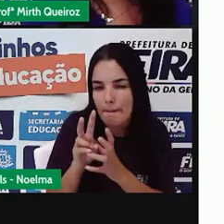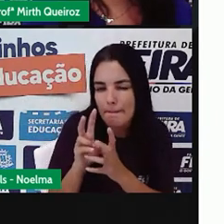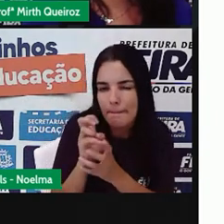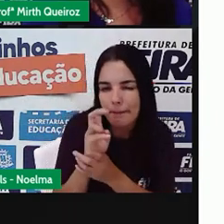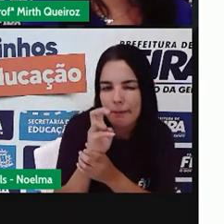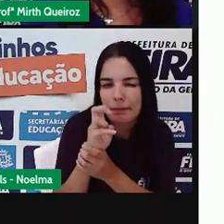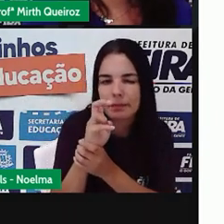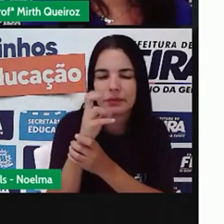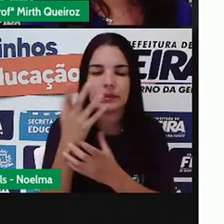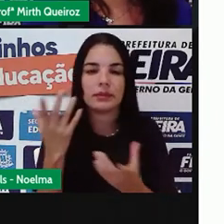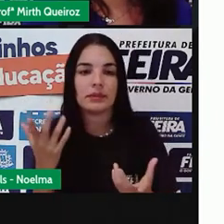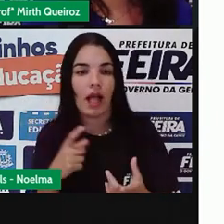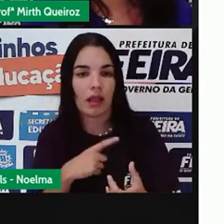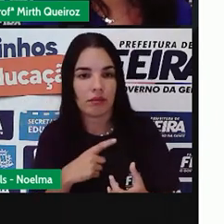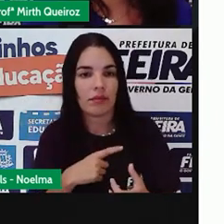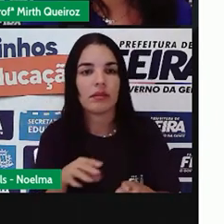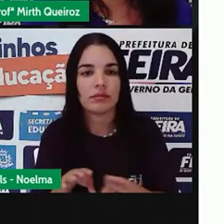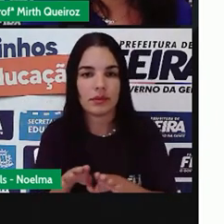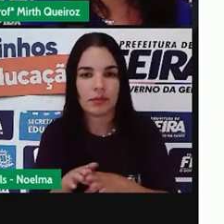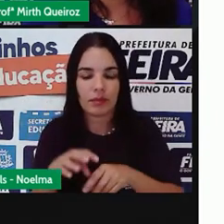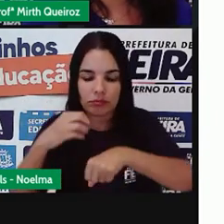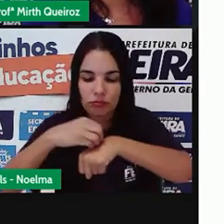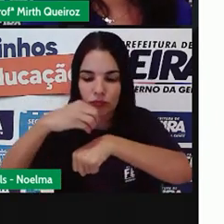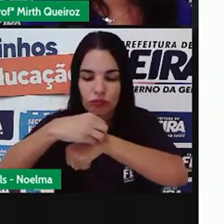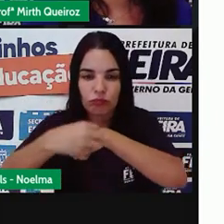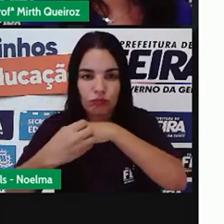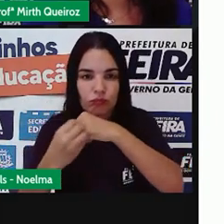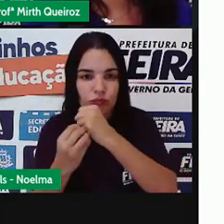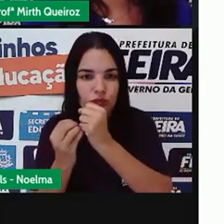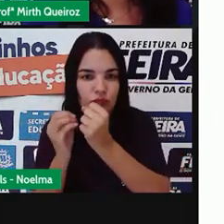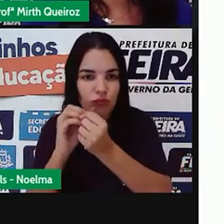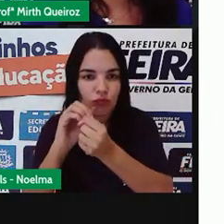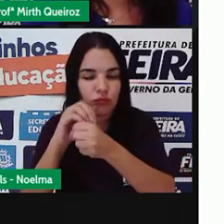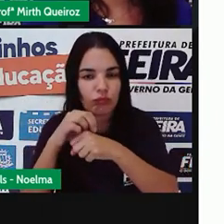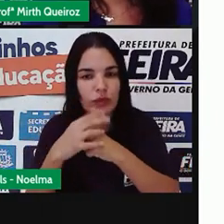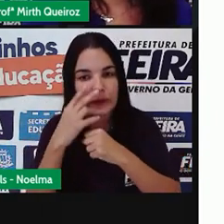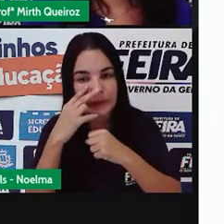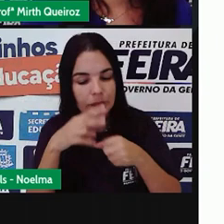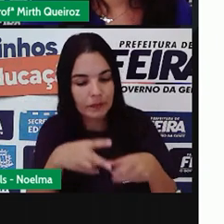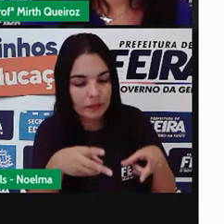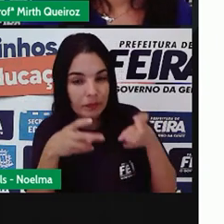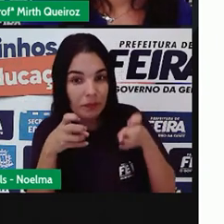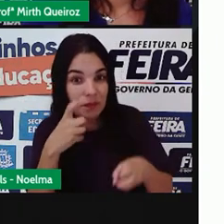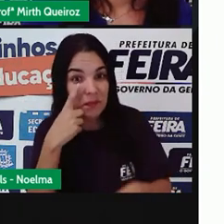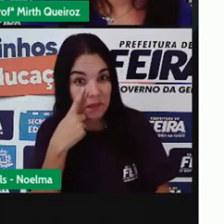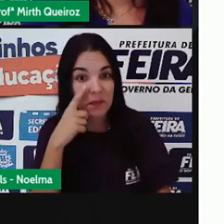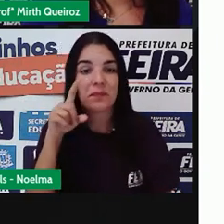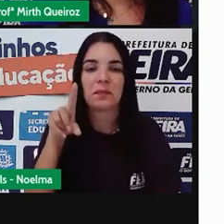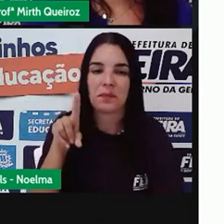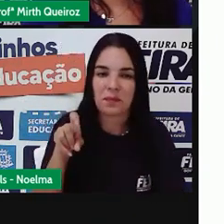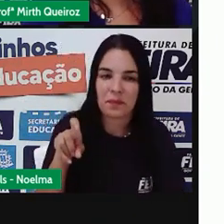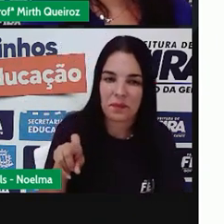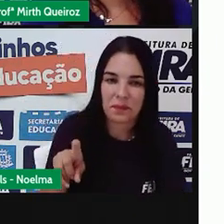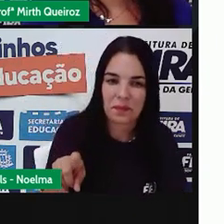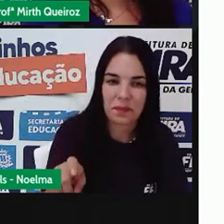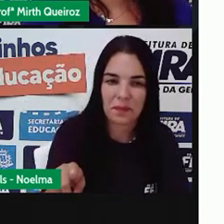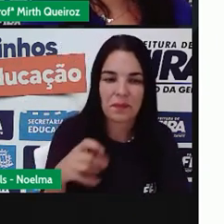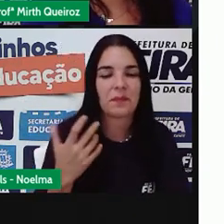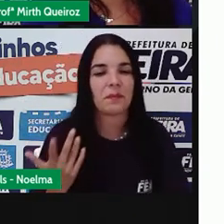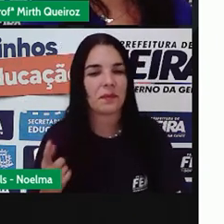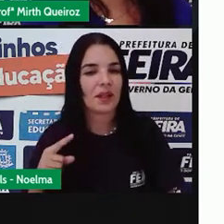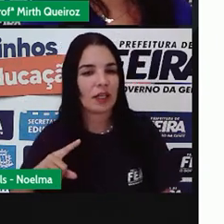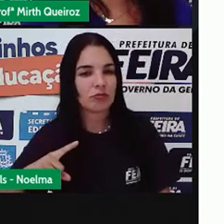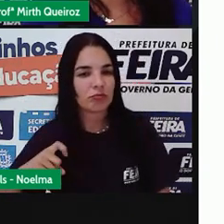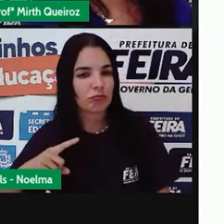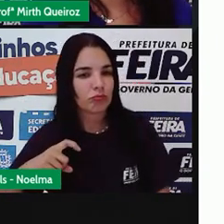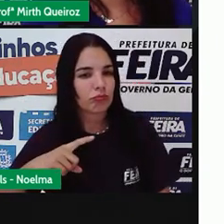né? E temos também alguns organismos maiores, né? Que a gente consegue ver óleo nu, que é o caso da minhota. As minhocas, elas são